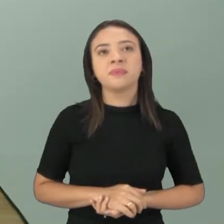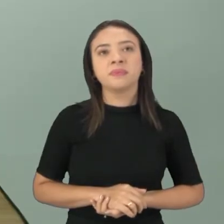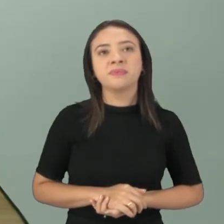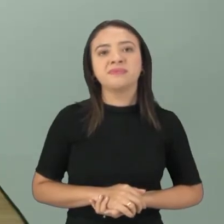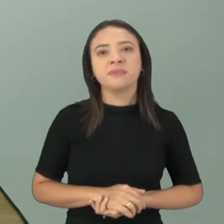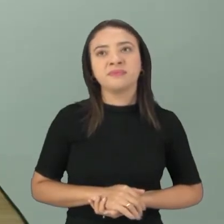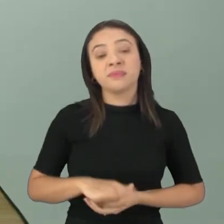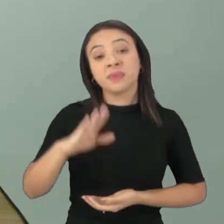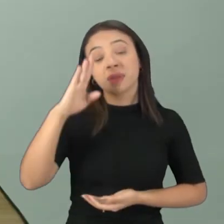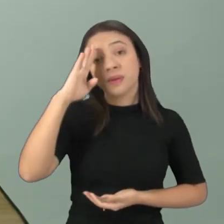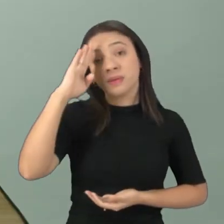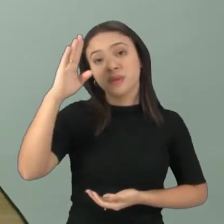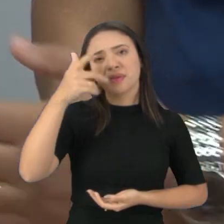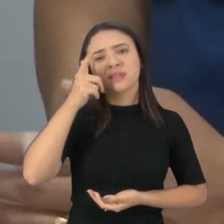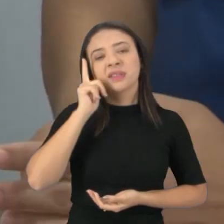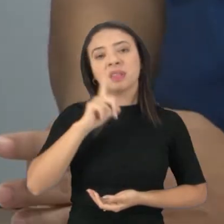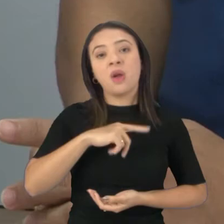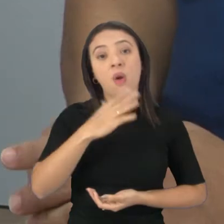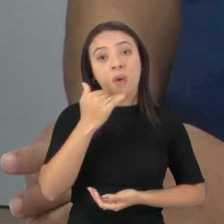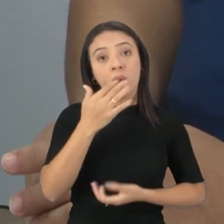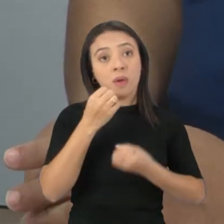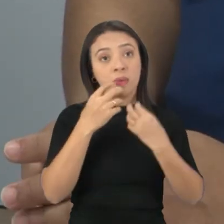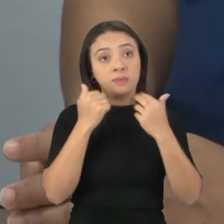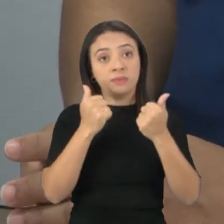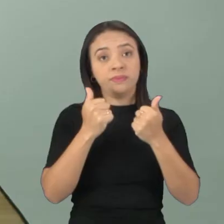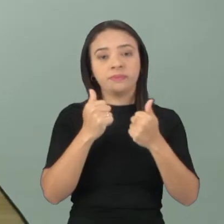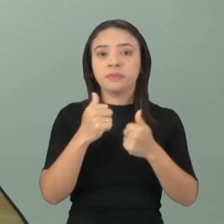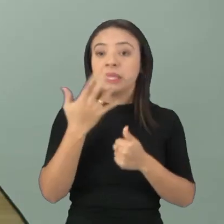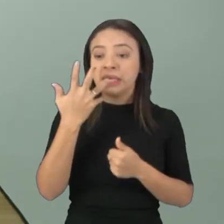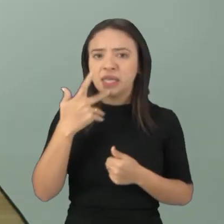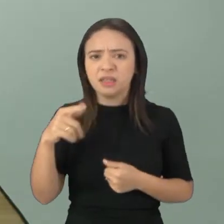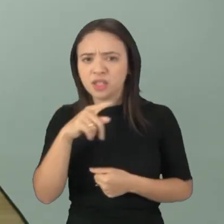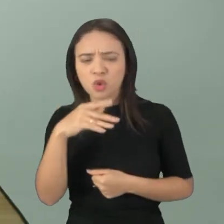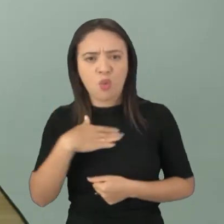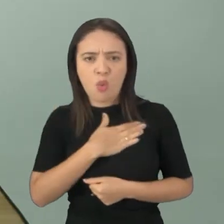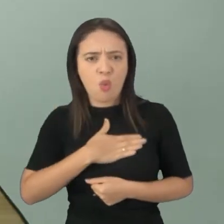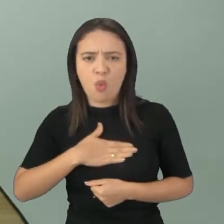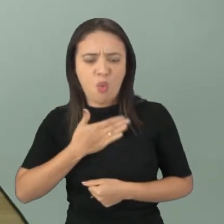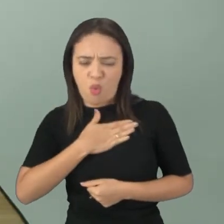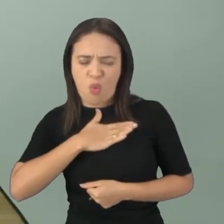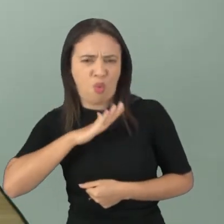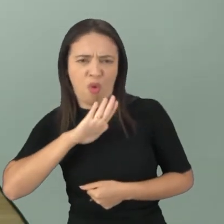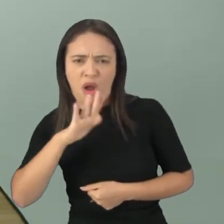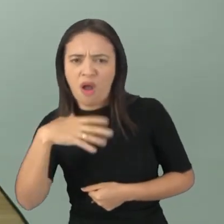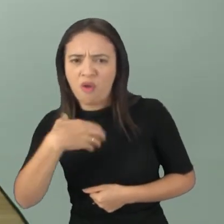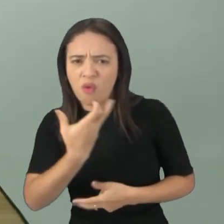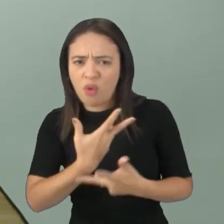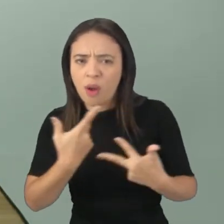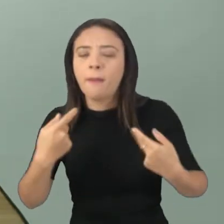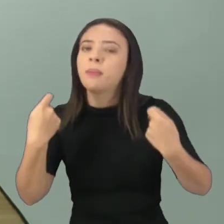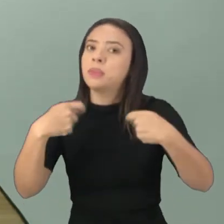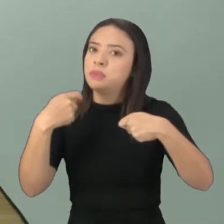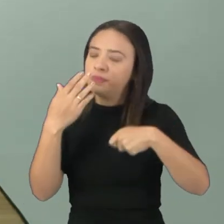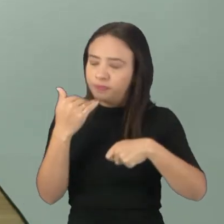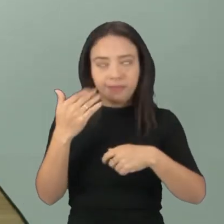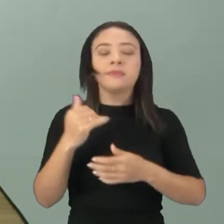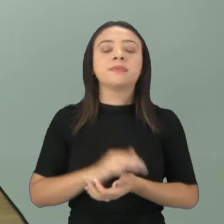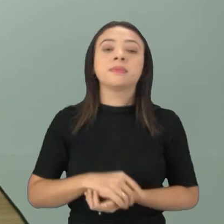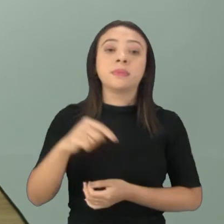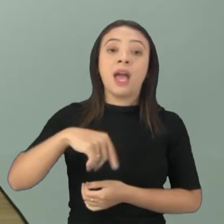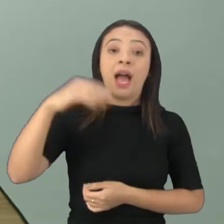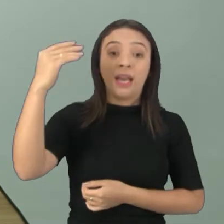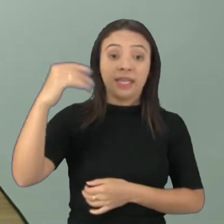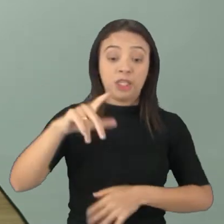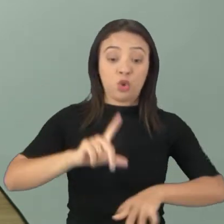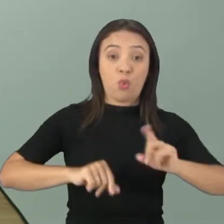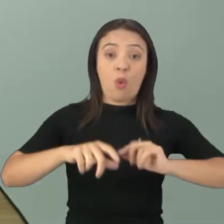ter alimentação saudável, né? Frutas, a criançada aí que não gosta de fruta, tem que comer fruta. A nossa região, é riquíssima em frutas